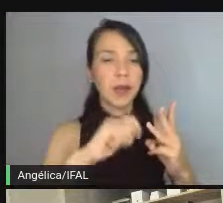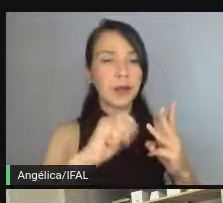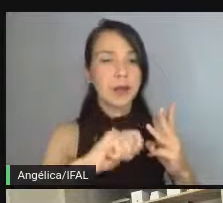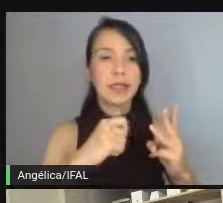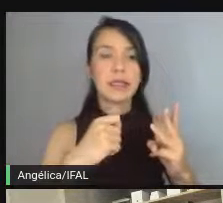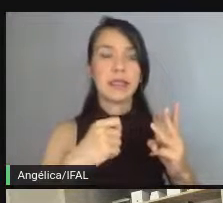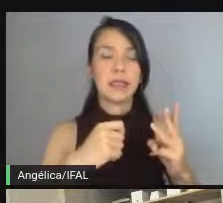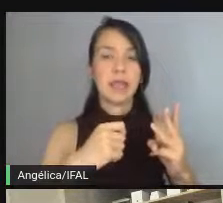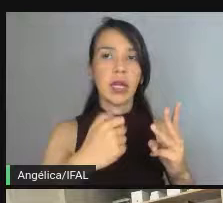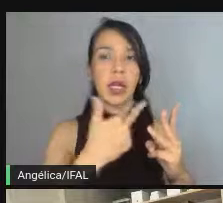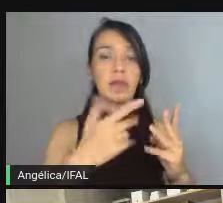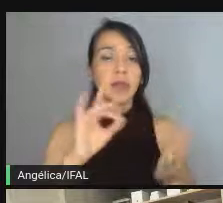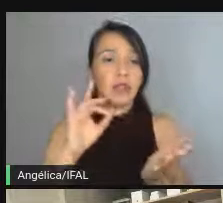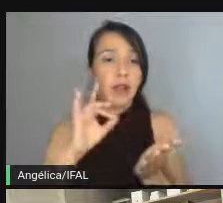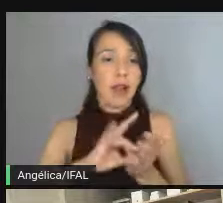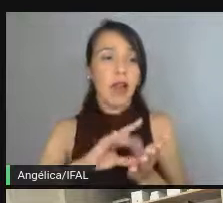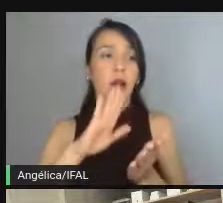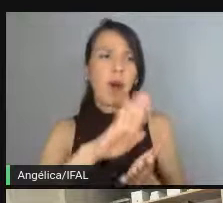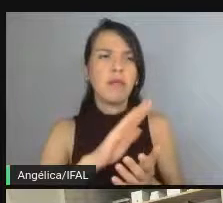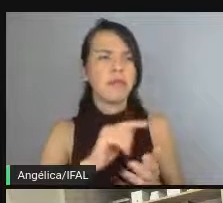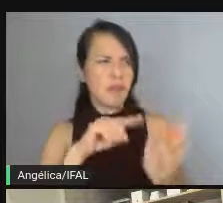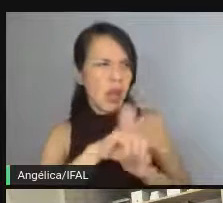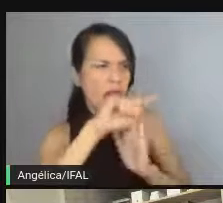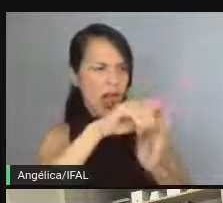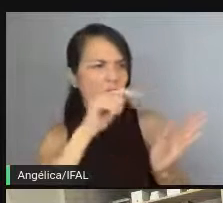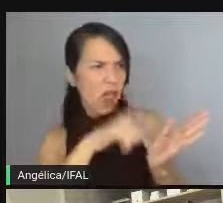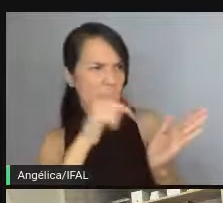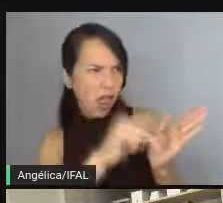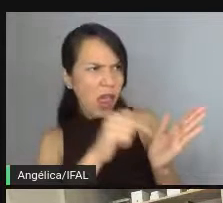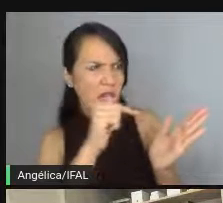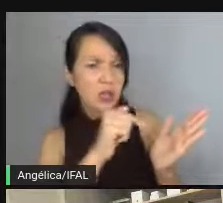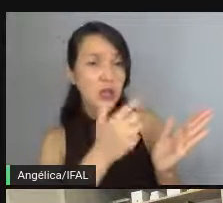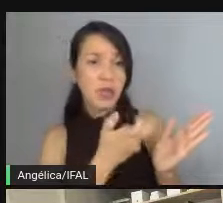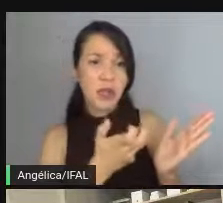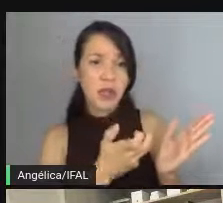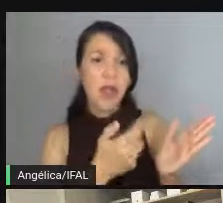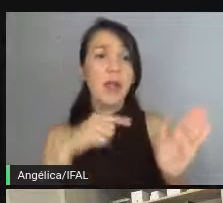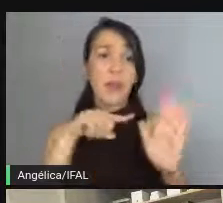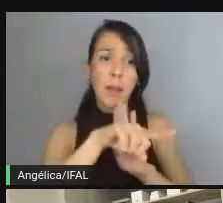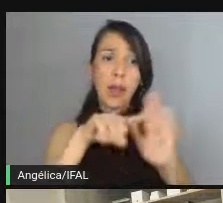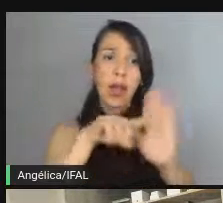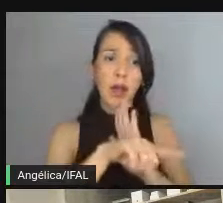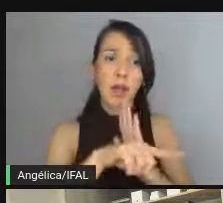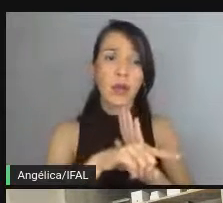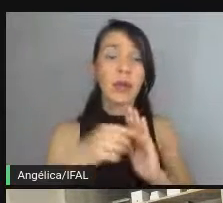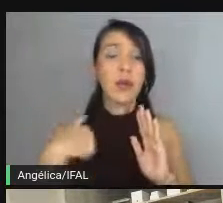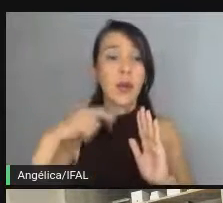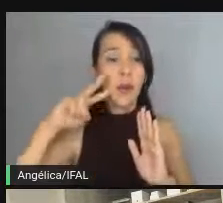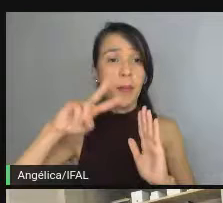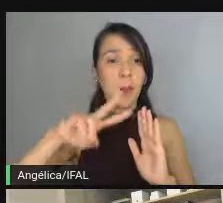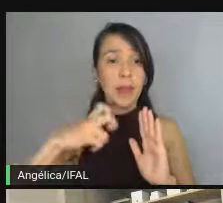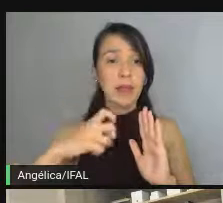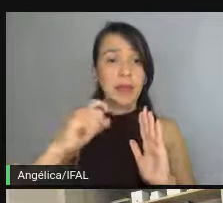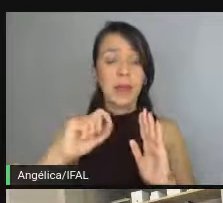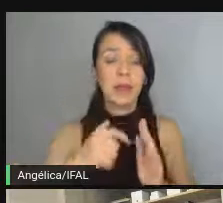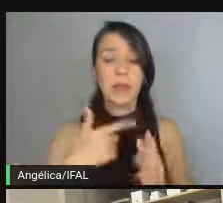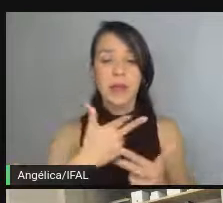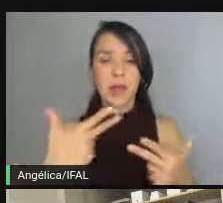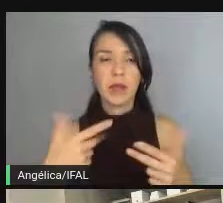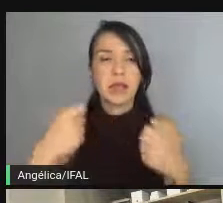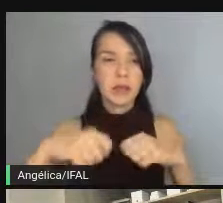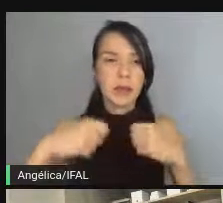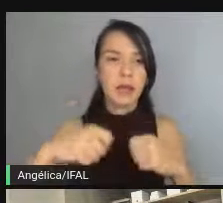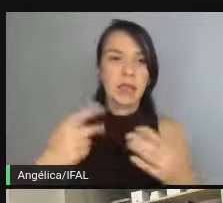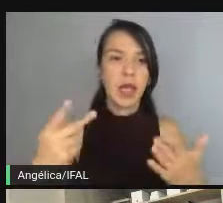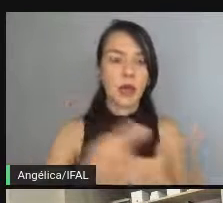tem que validar com o cara, olha, bicho, é isso mesmo, porque eu percebi que está podendo, tem um caso que precisa